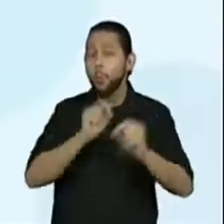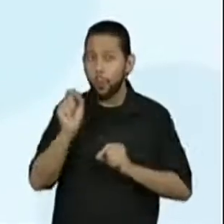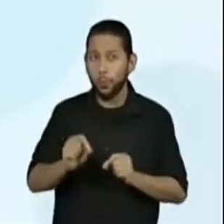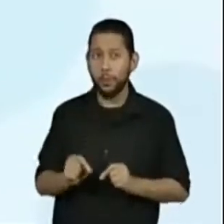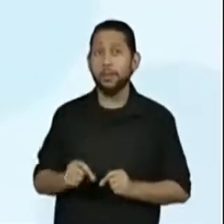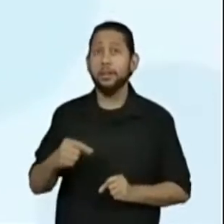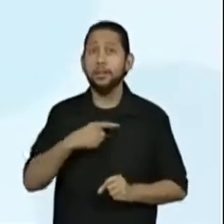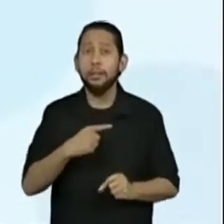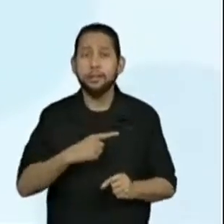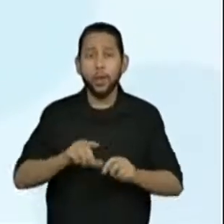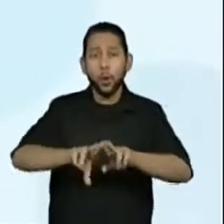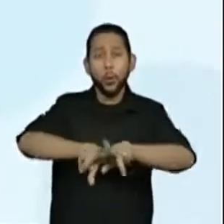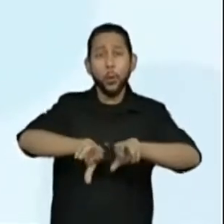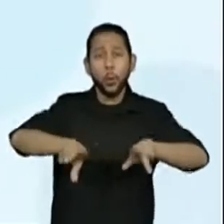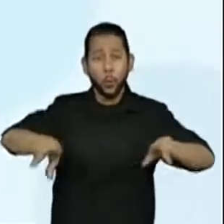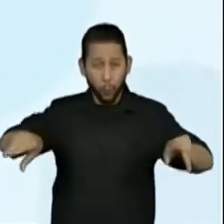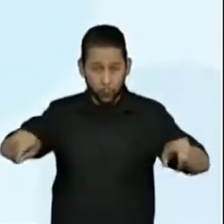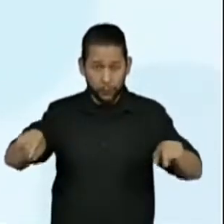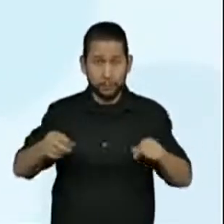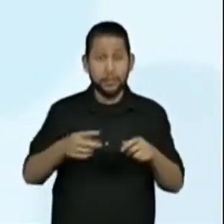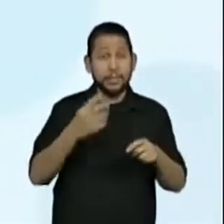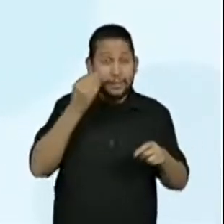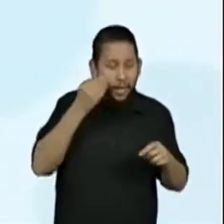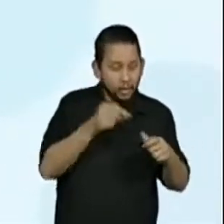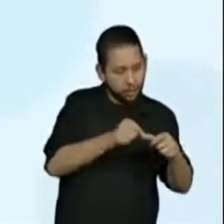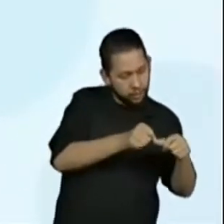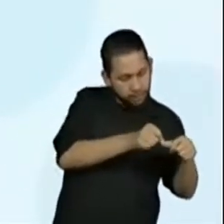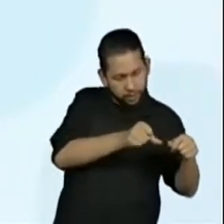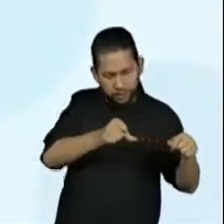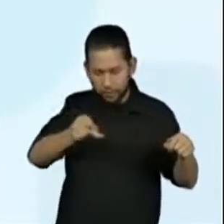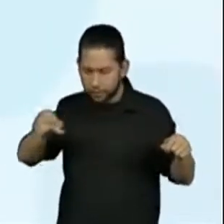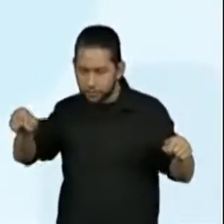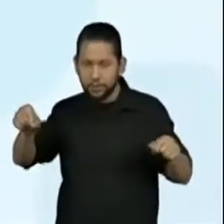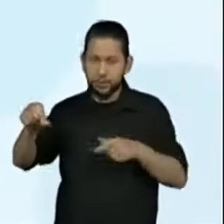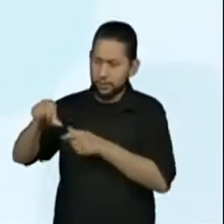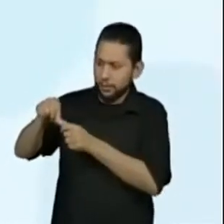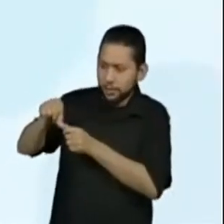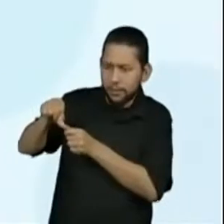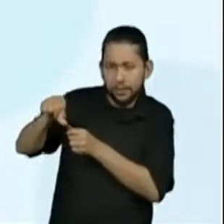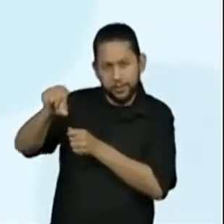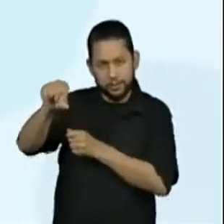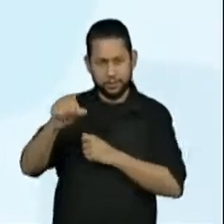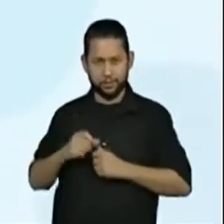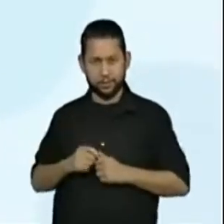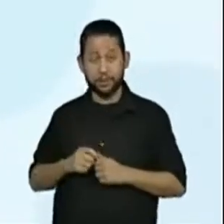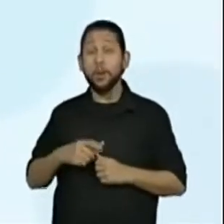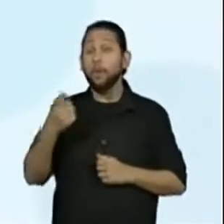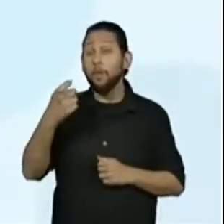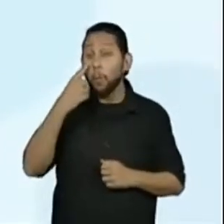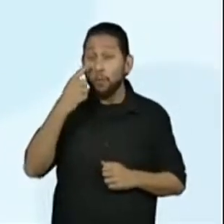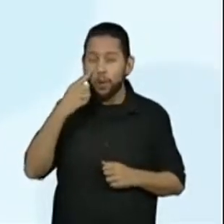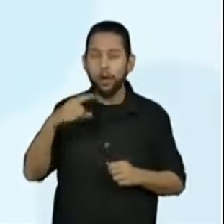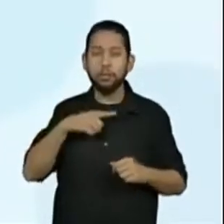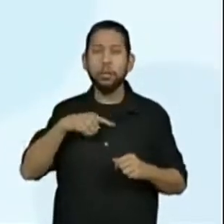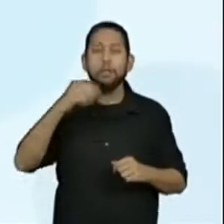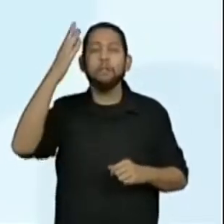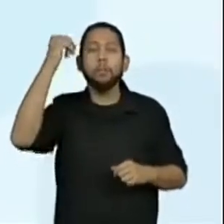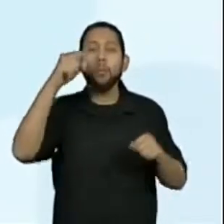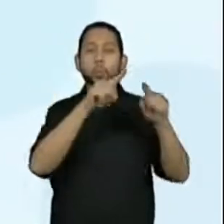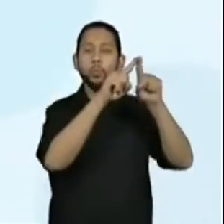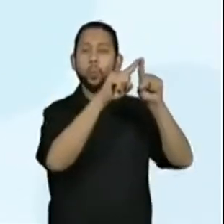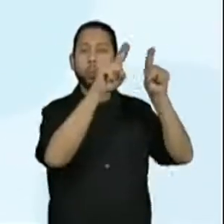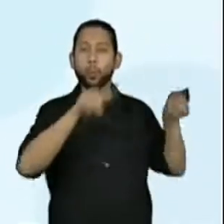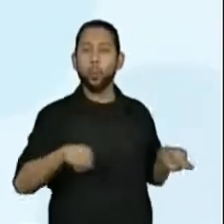comprimento de fitas e interpretar as informações sobre as medidas do quadro O